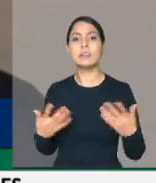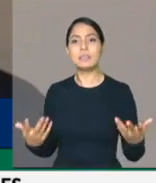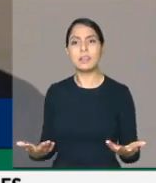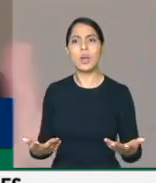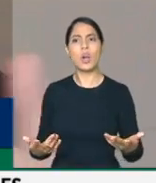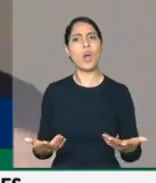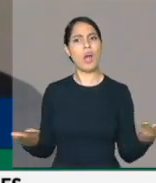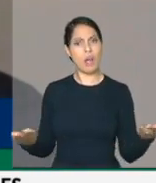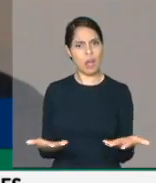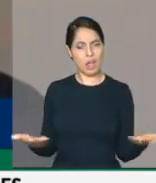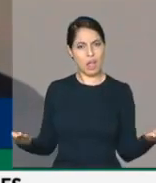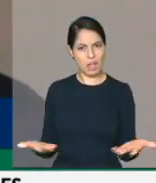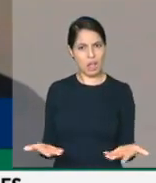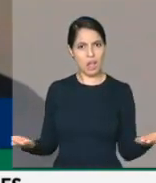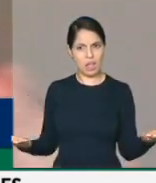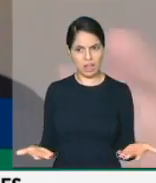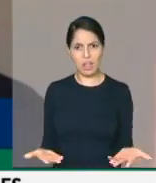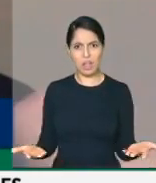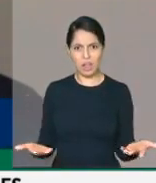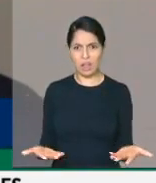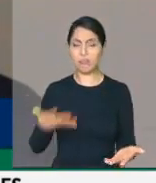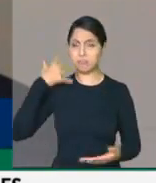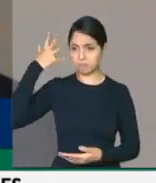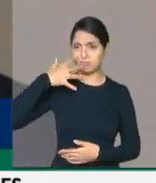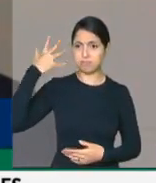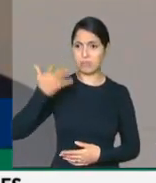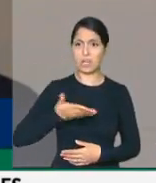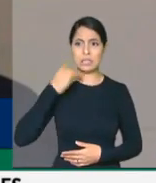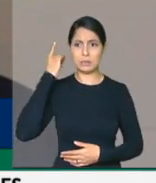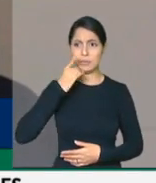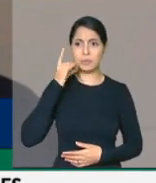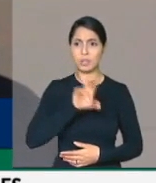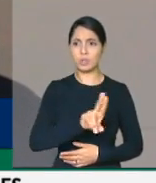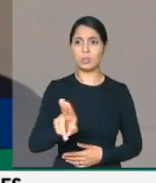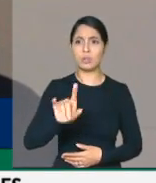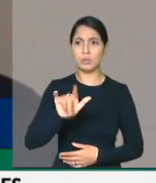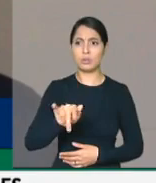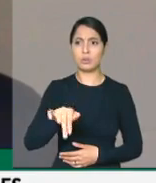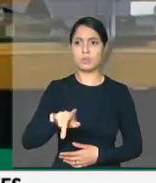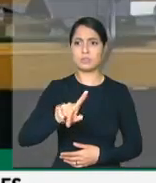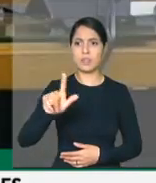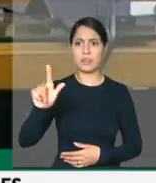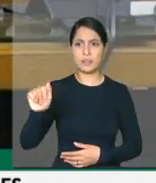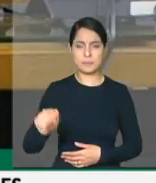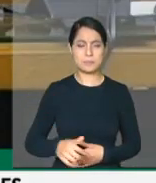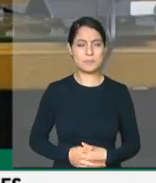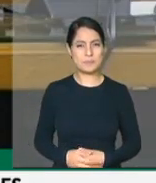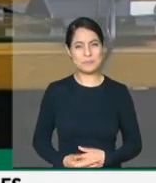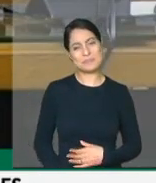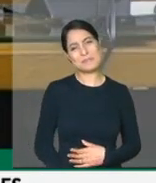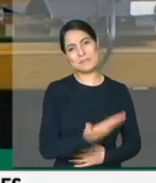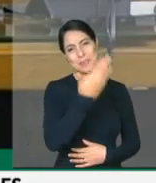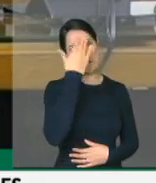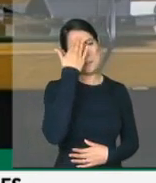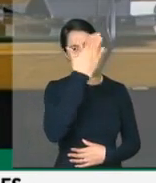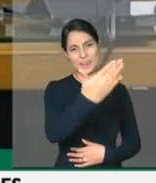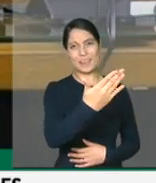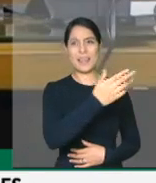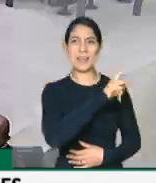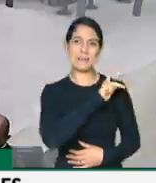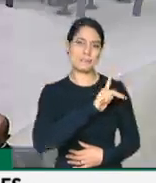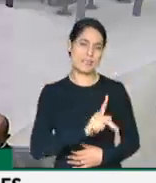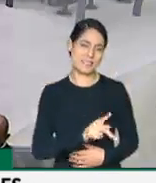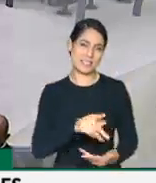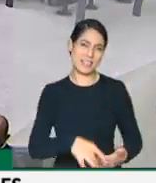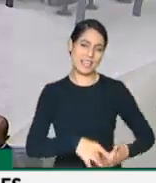um requerimento a vossa excelência. Deputado Gonzaga, a palavra está com vossa excelência. Eu agradeço ao meu querido líder, presidente, senhoras e